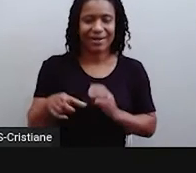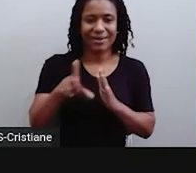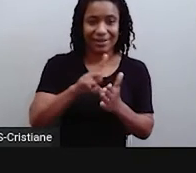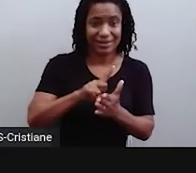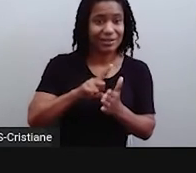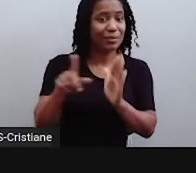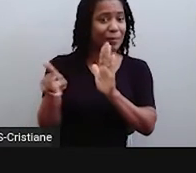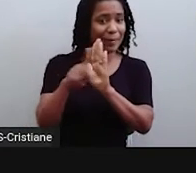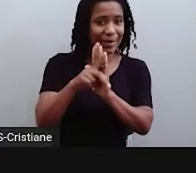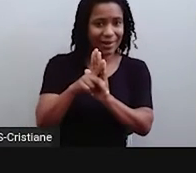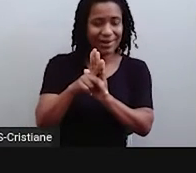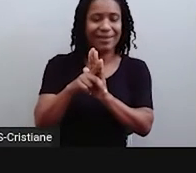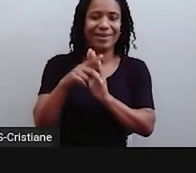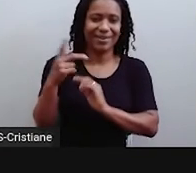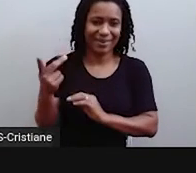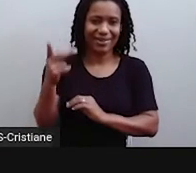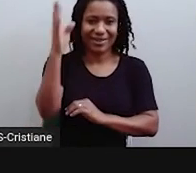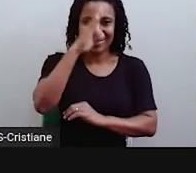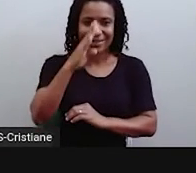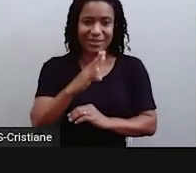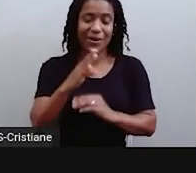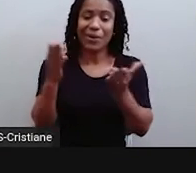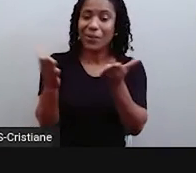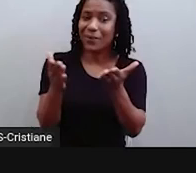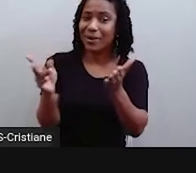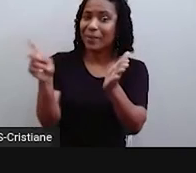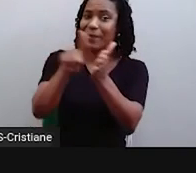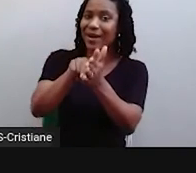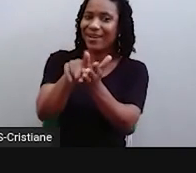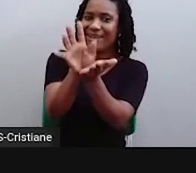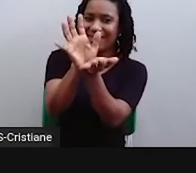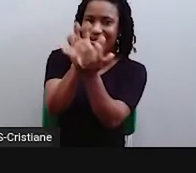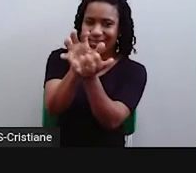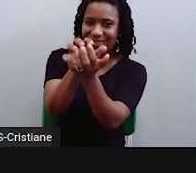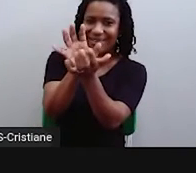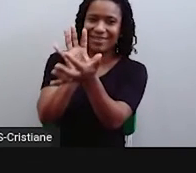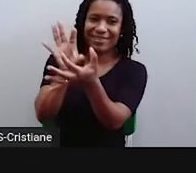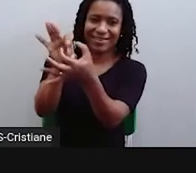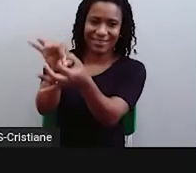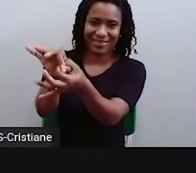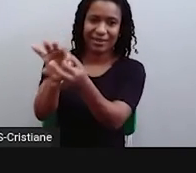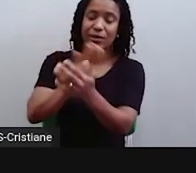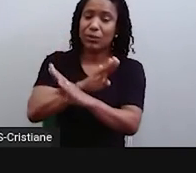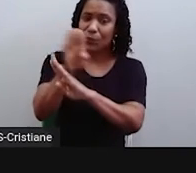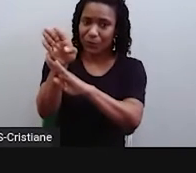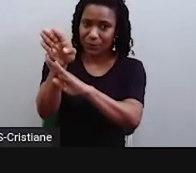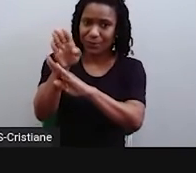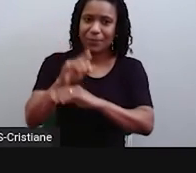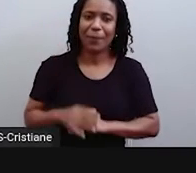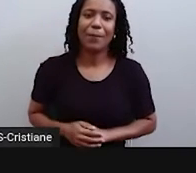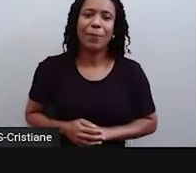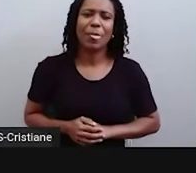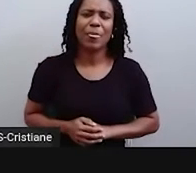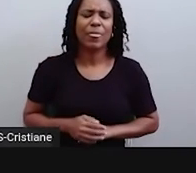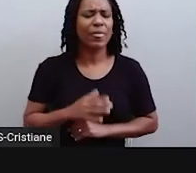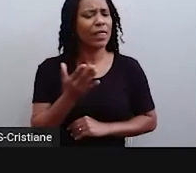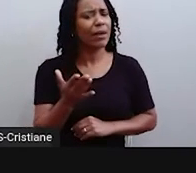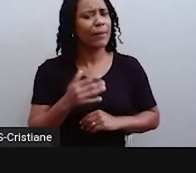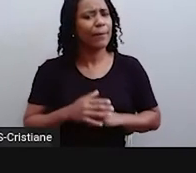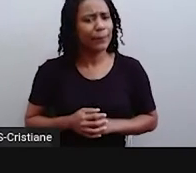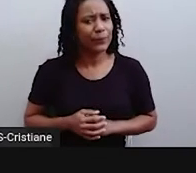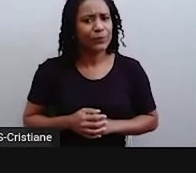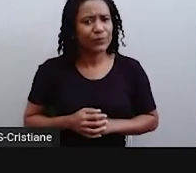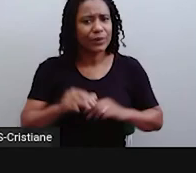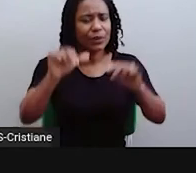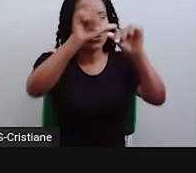território do Brasil. E aí, gente, como é que fica essa configuração atual que nós